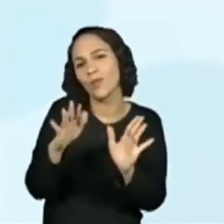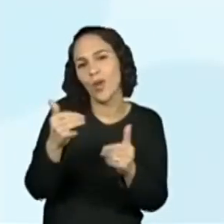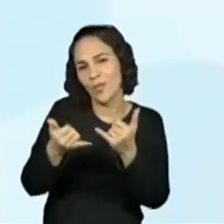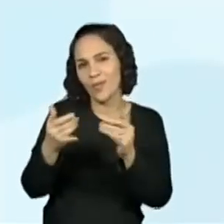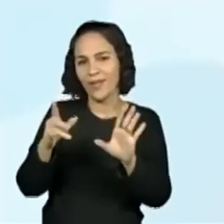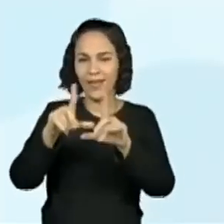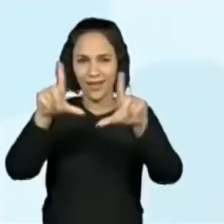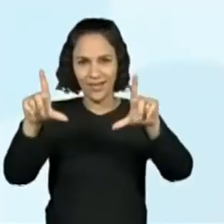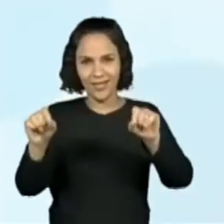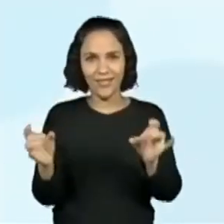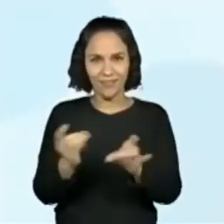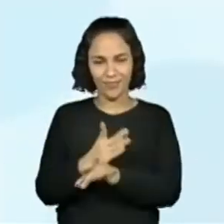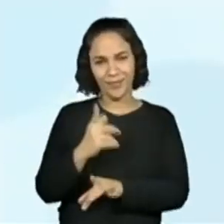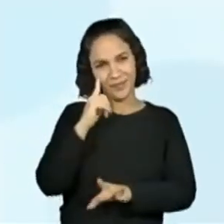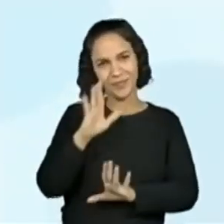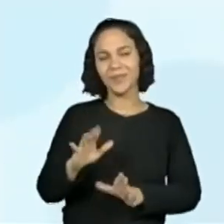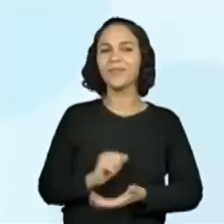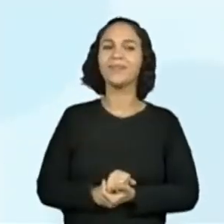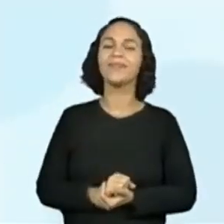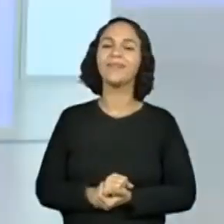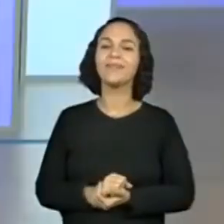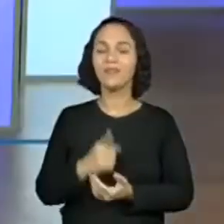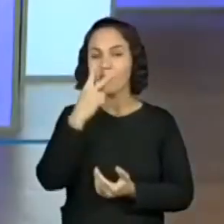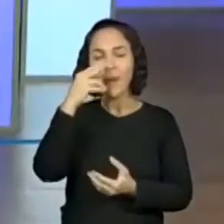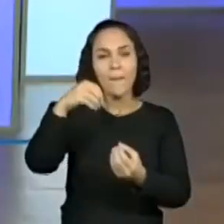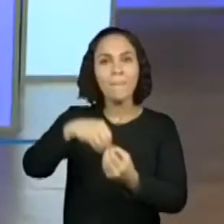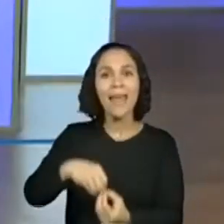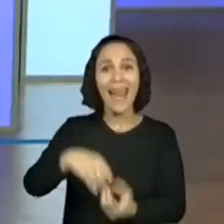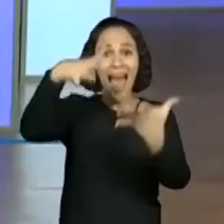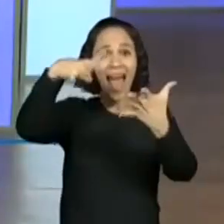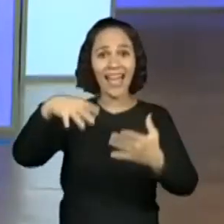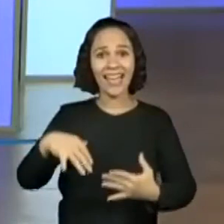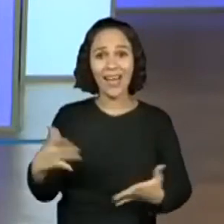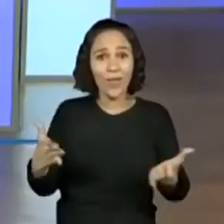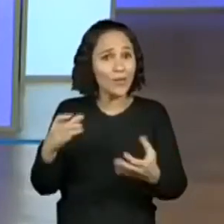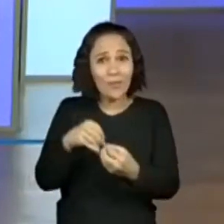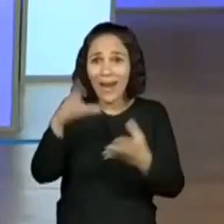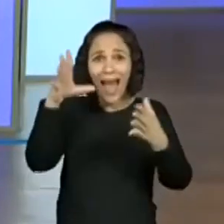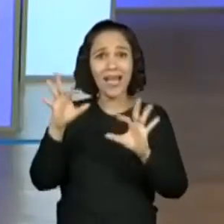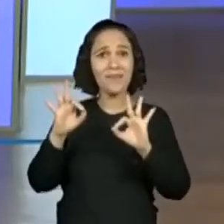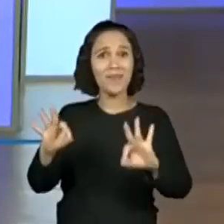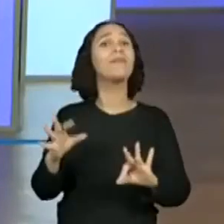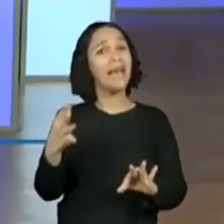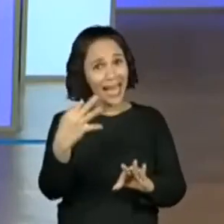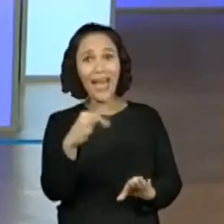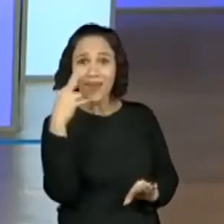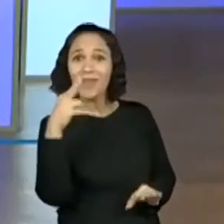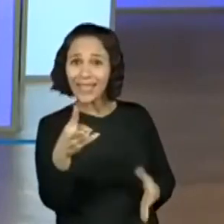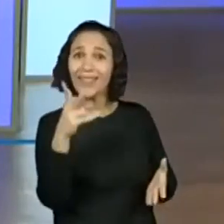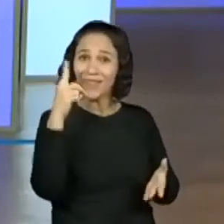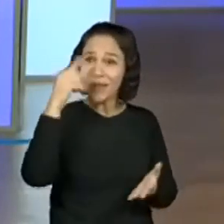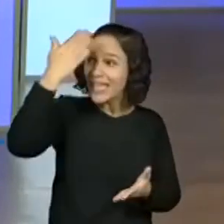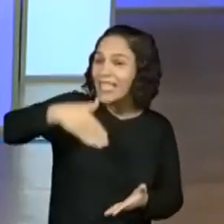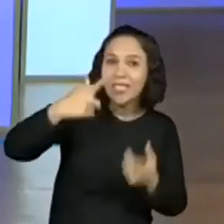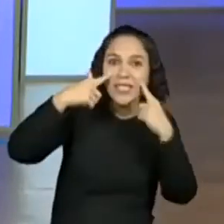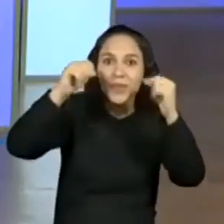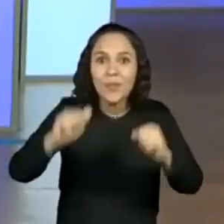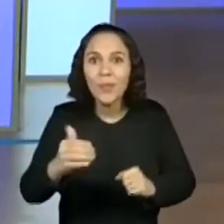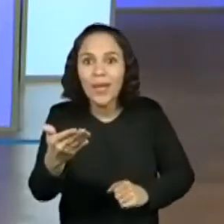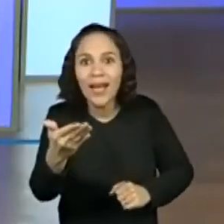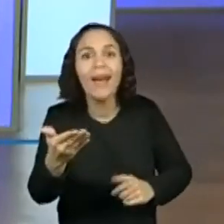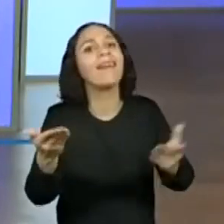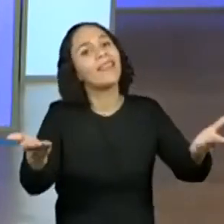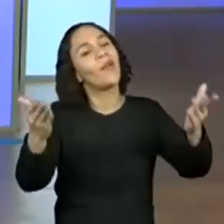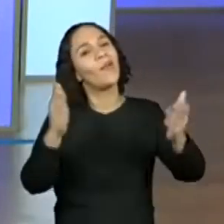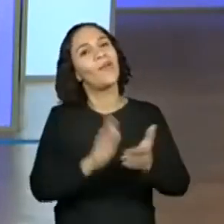nosso quadro. Vai. Estão falando que é o milagre aí. Gente, vocês viram isso? E aí?